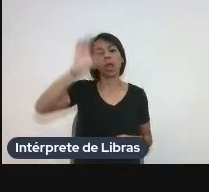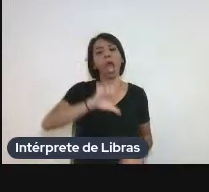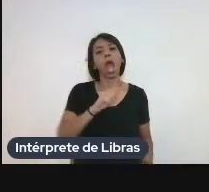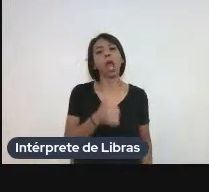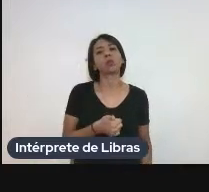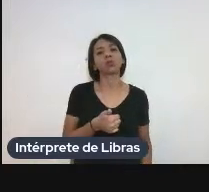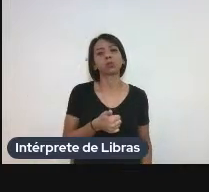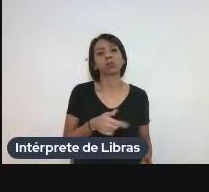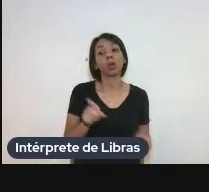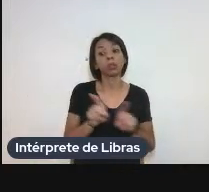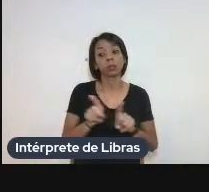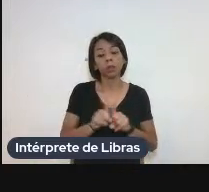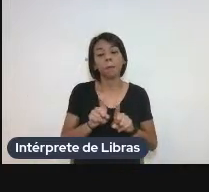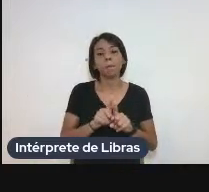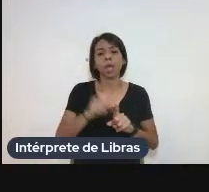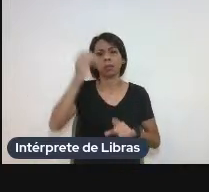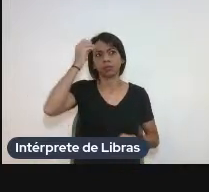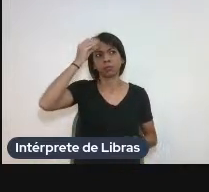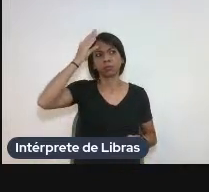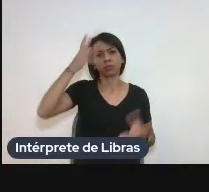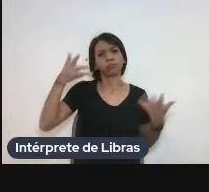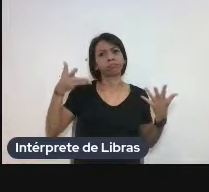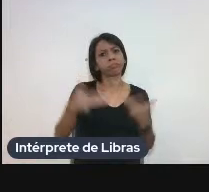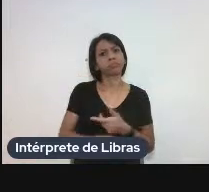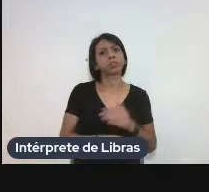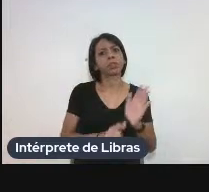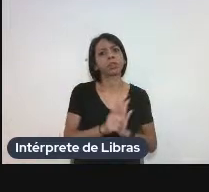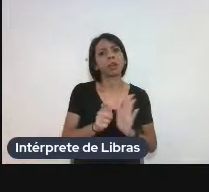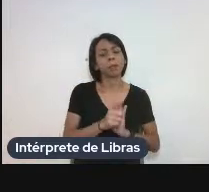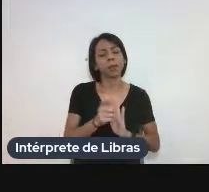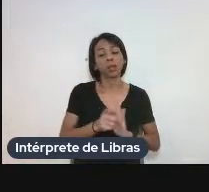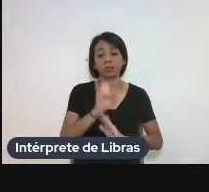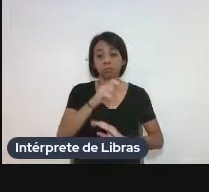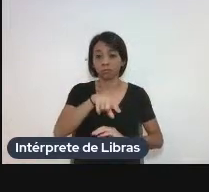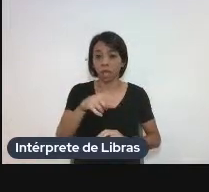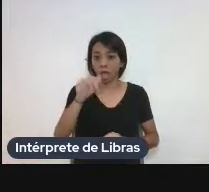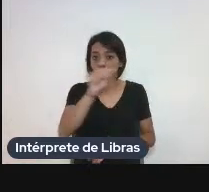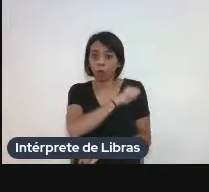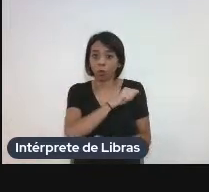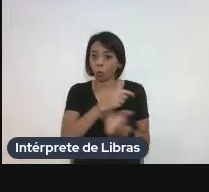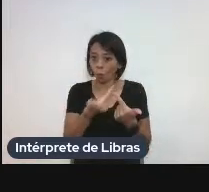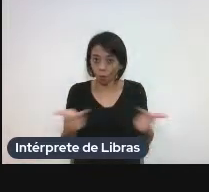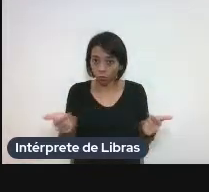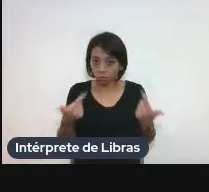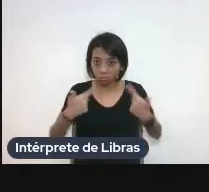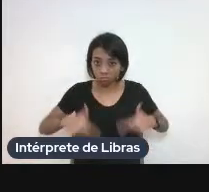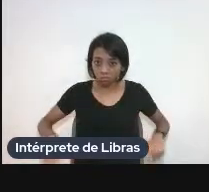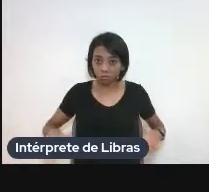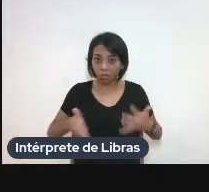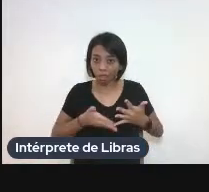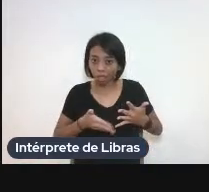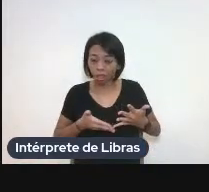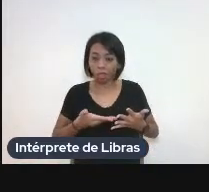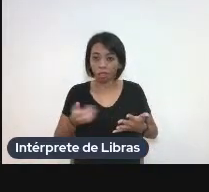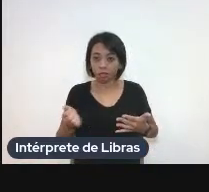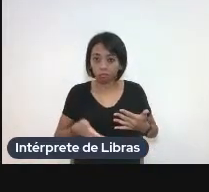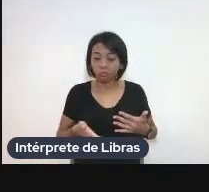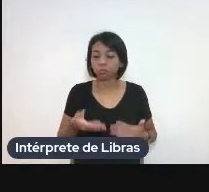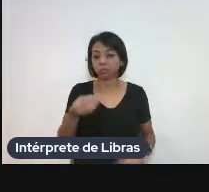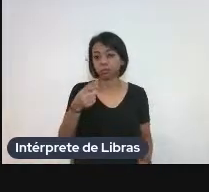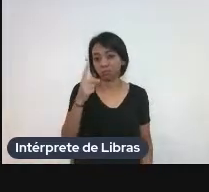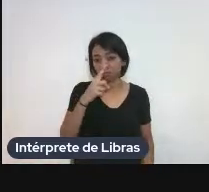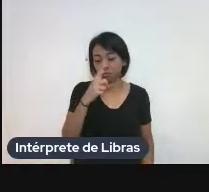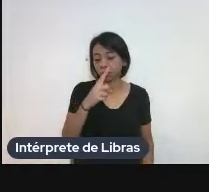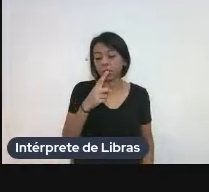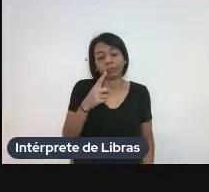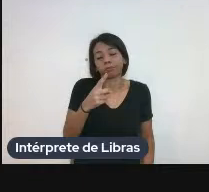e de um bom conhecimento da gramática. E se, infelizmente, esse aluno não ganha esse conhecimento, fica muito difícil para ele traduzir e usar as técnicas